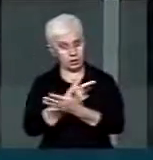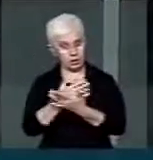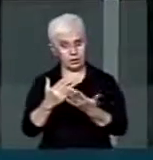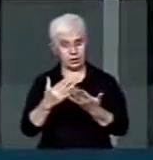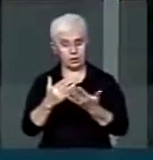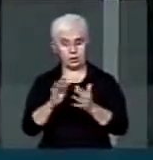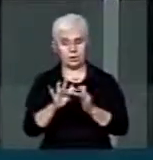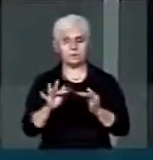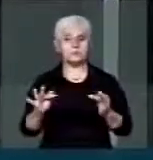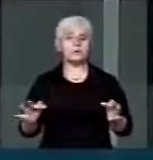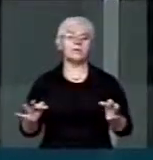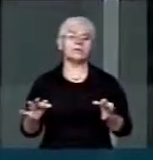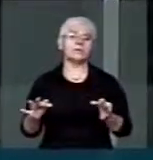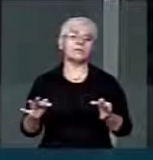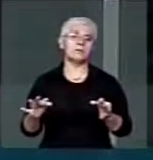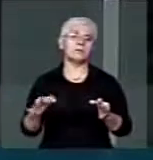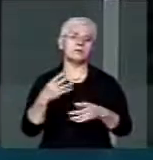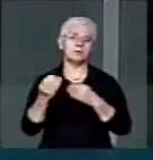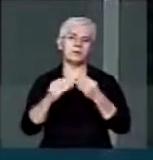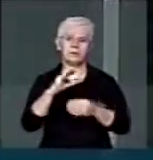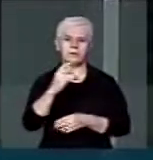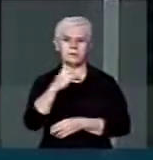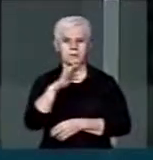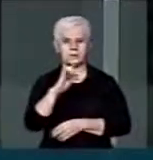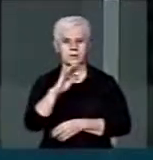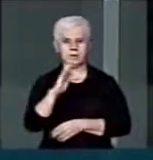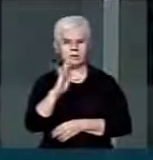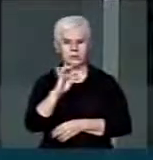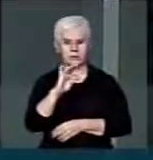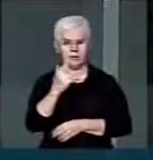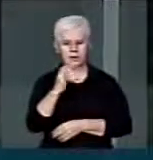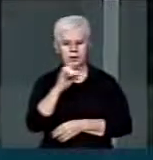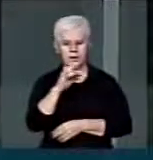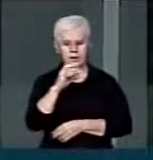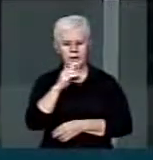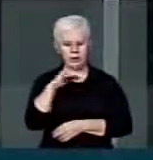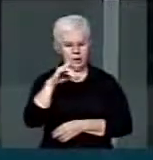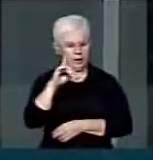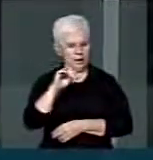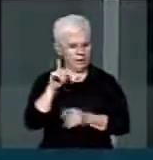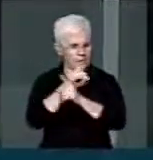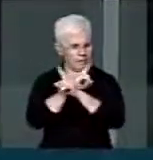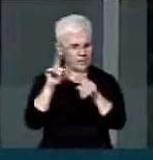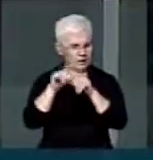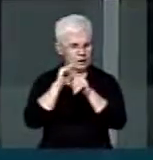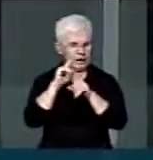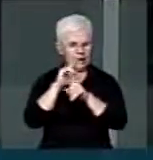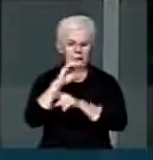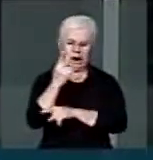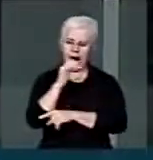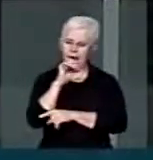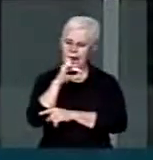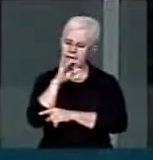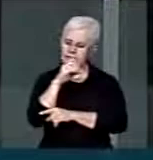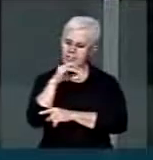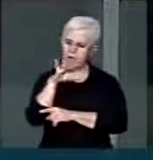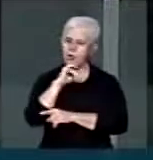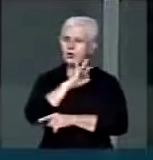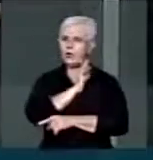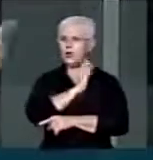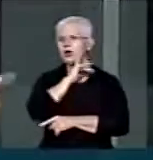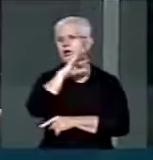menor gravidade como crime hediondo. E sim, reservamos a classificação de hediondo